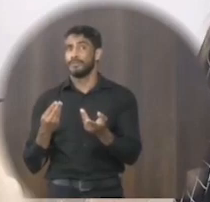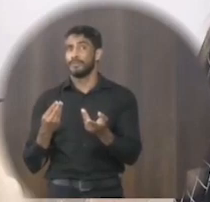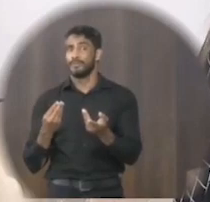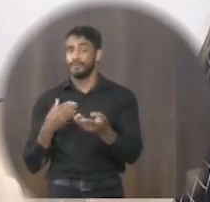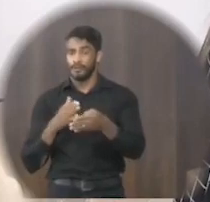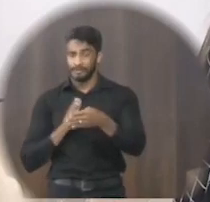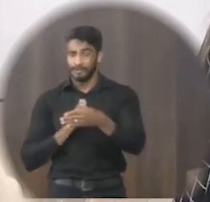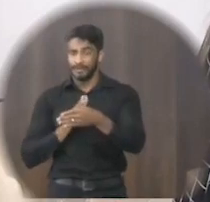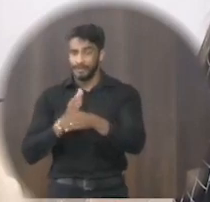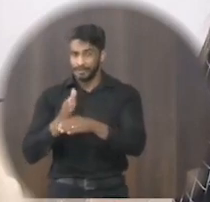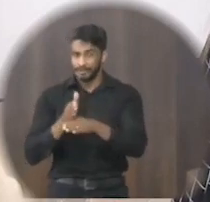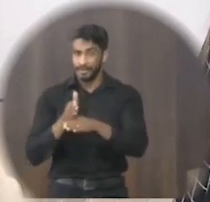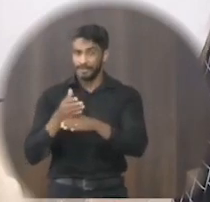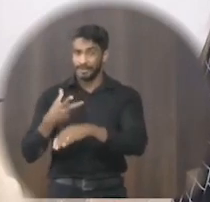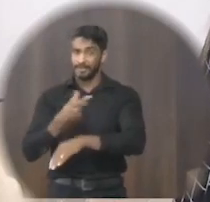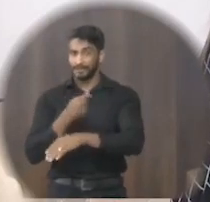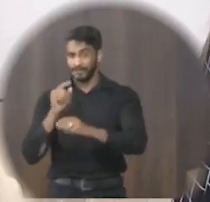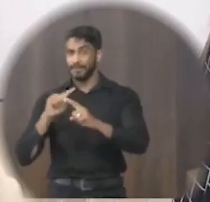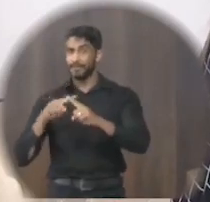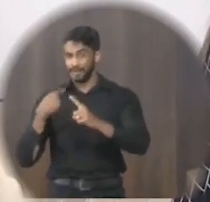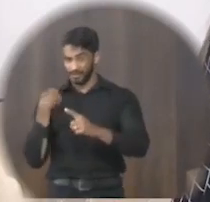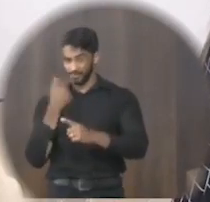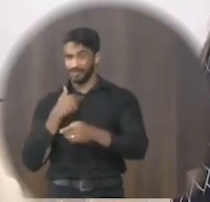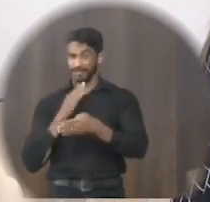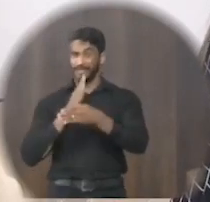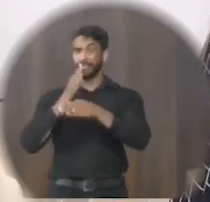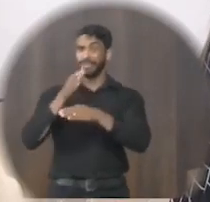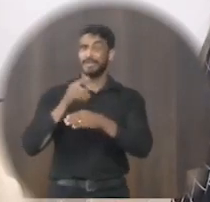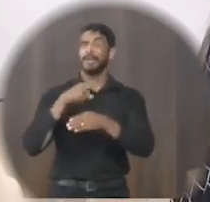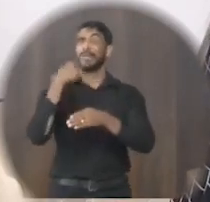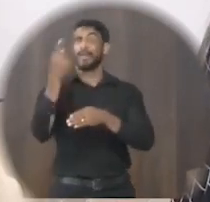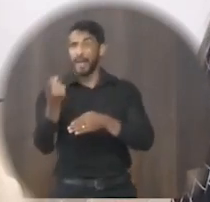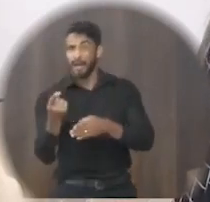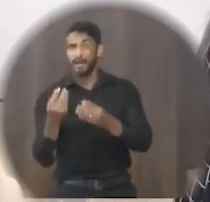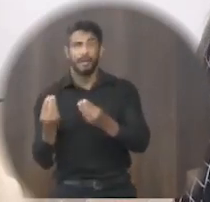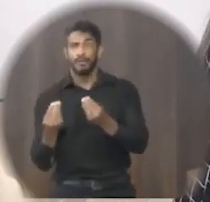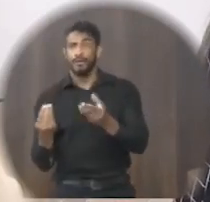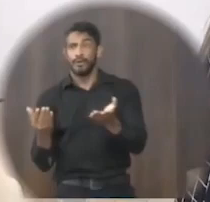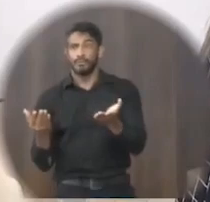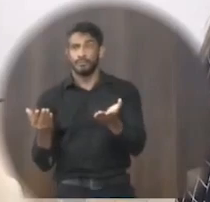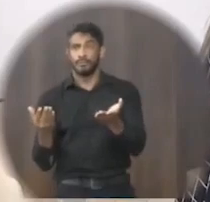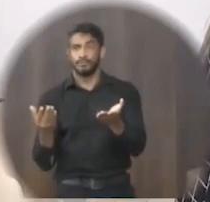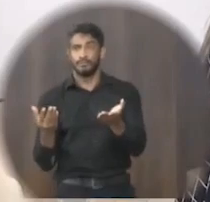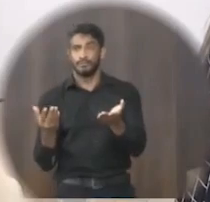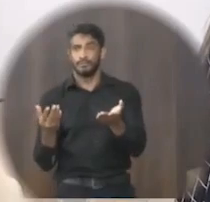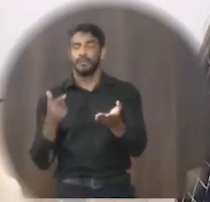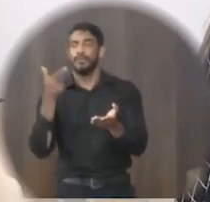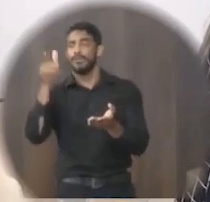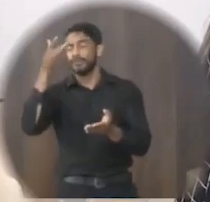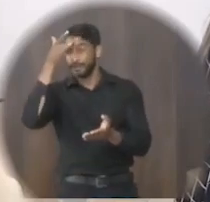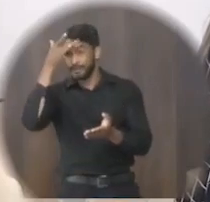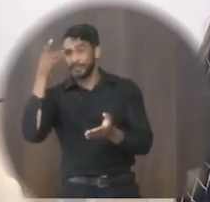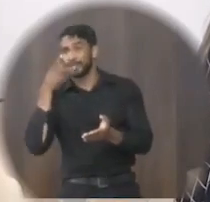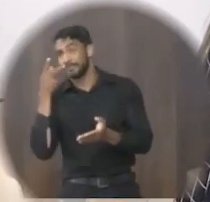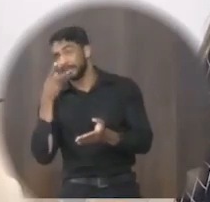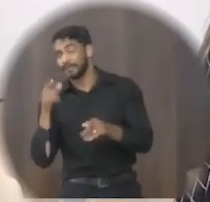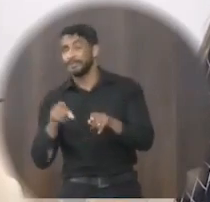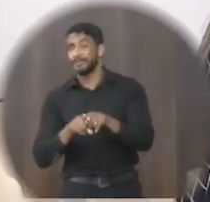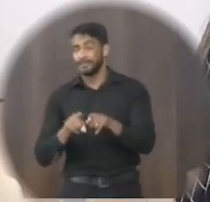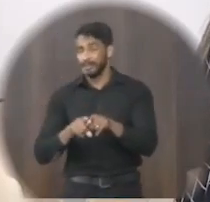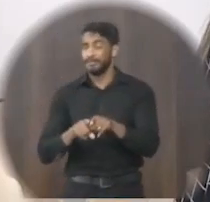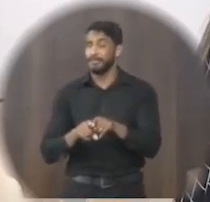eles passarem para vir mas a gente tem que ir tomar essa vacina como assim e um outro morador falou também que